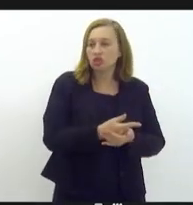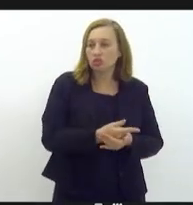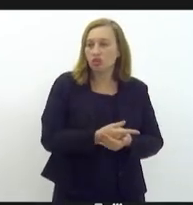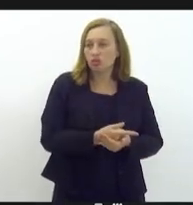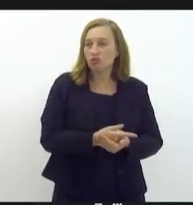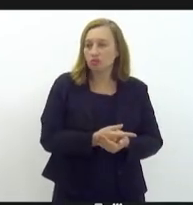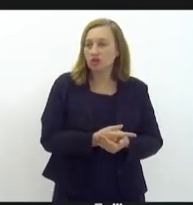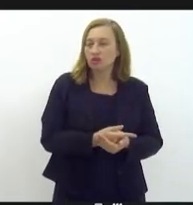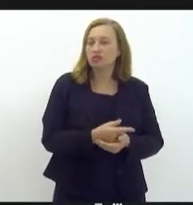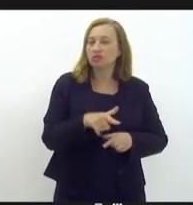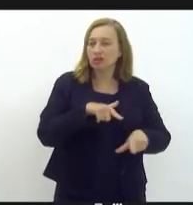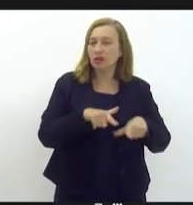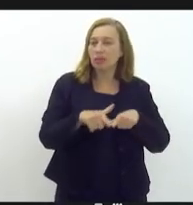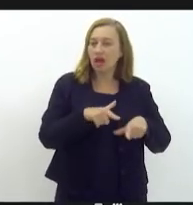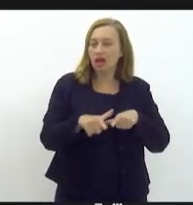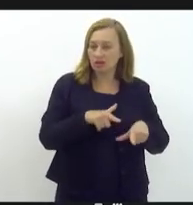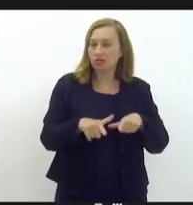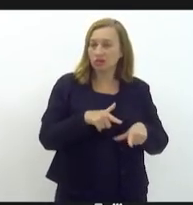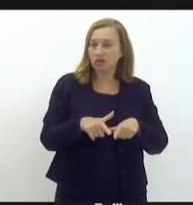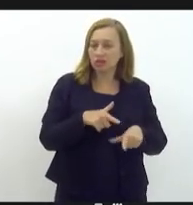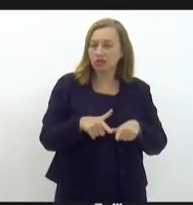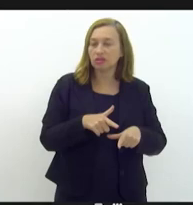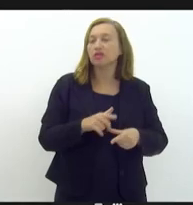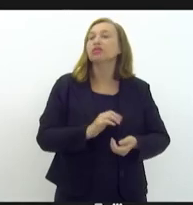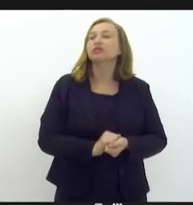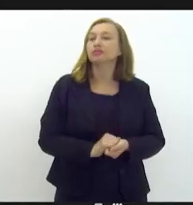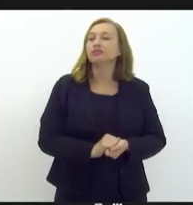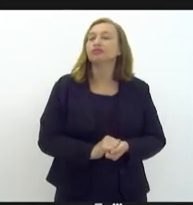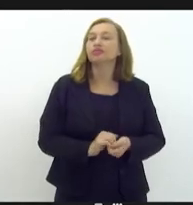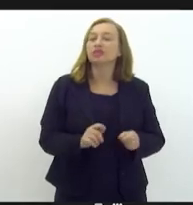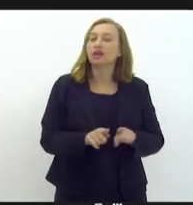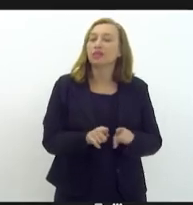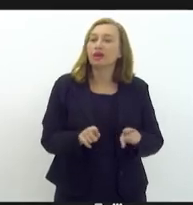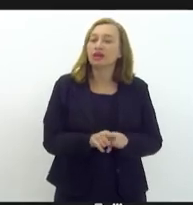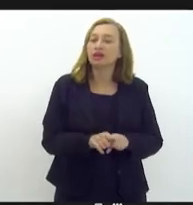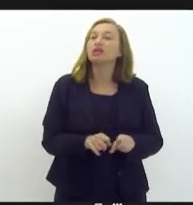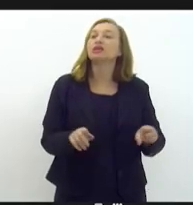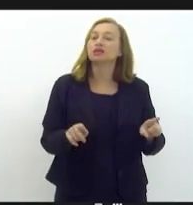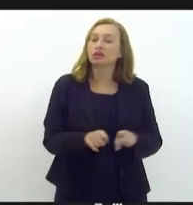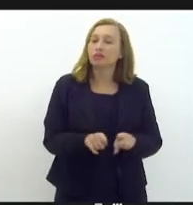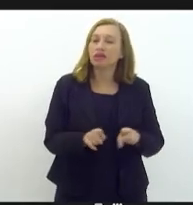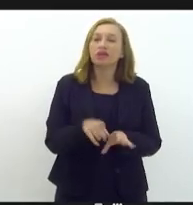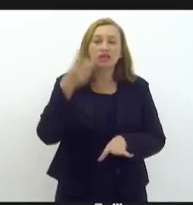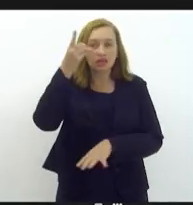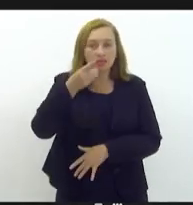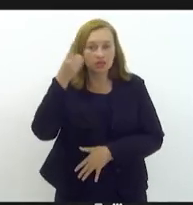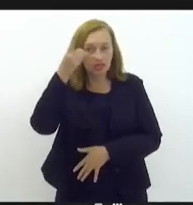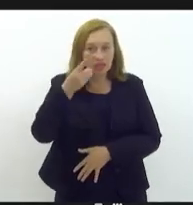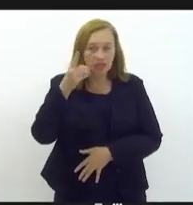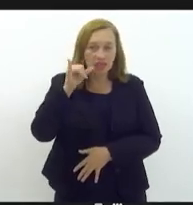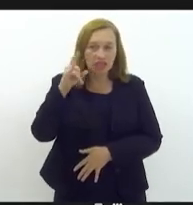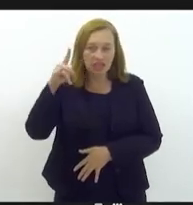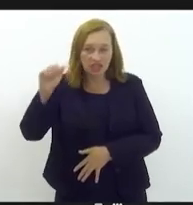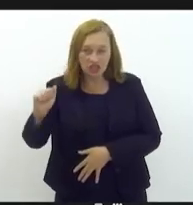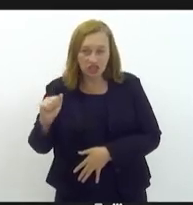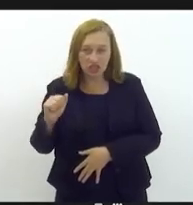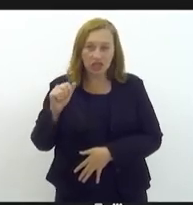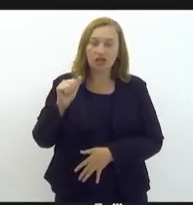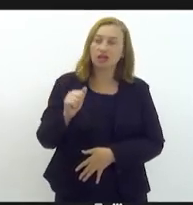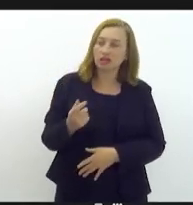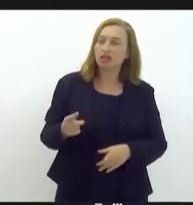duplicidade de cobrança de duplicidade também, da nossa deputada Índia Amelau,